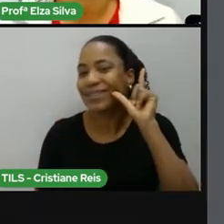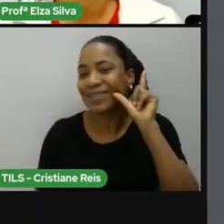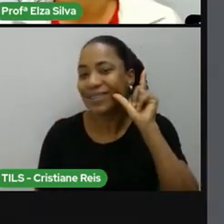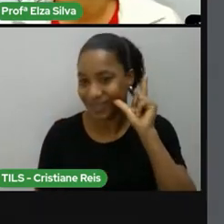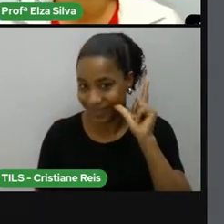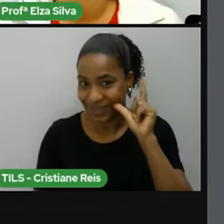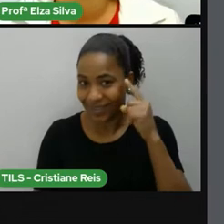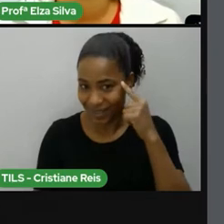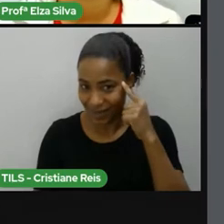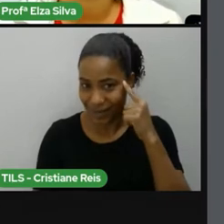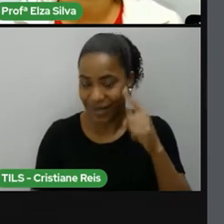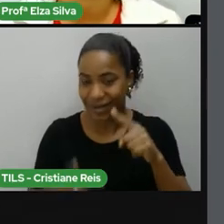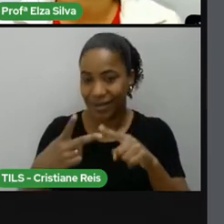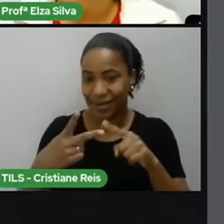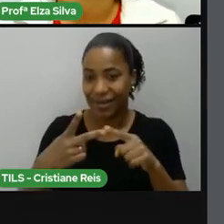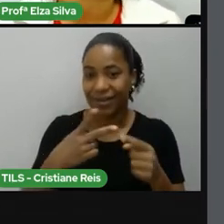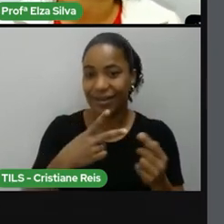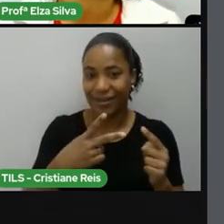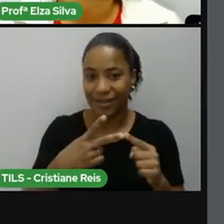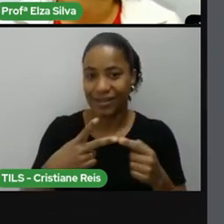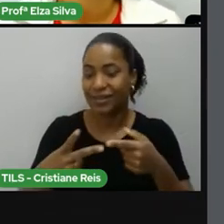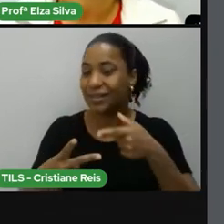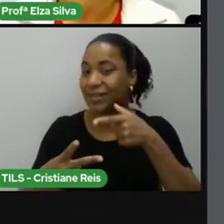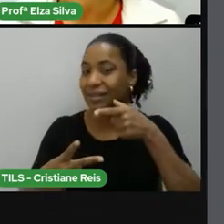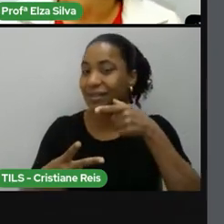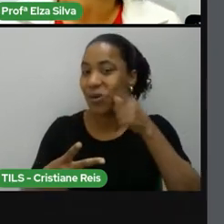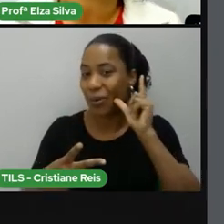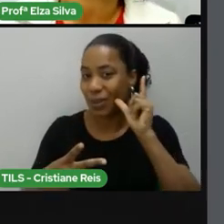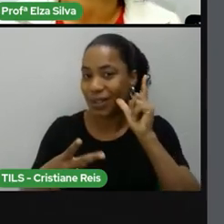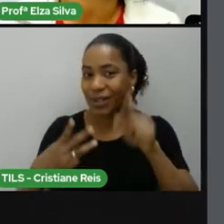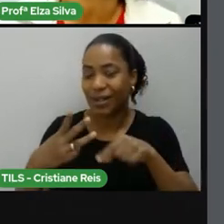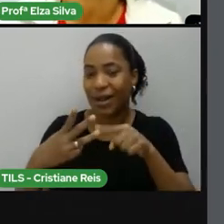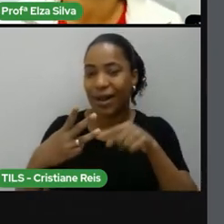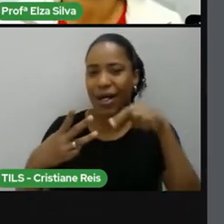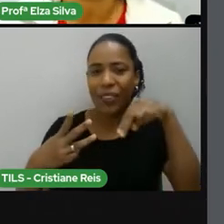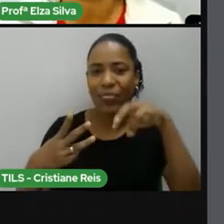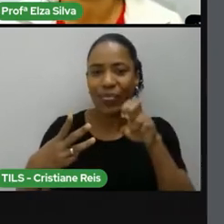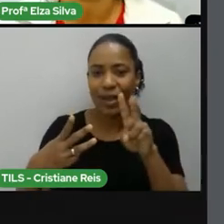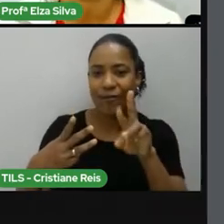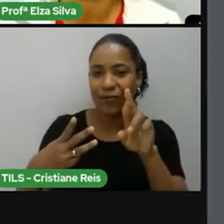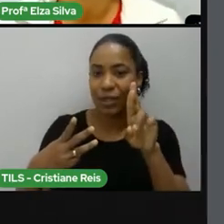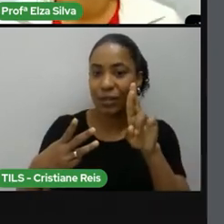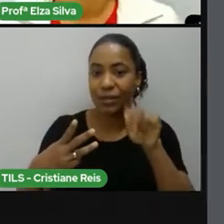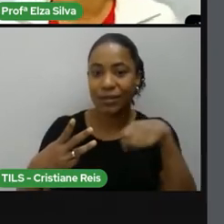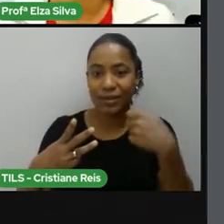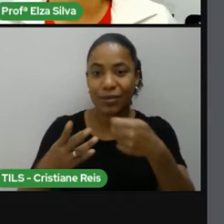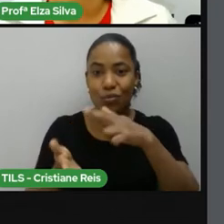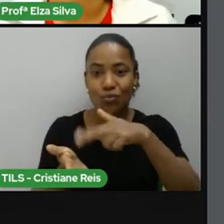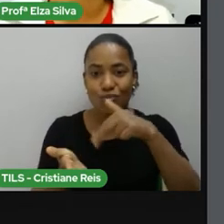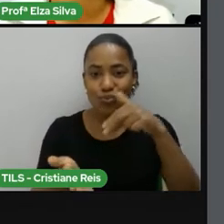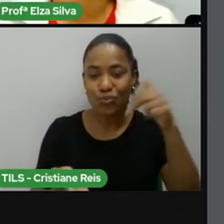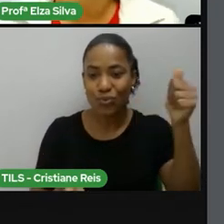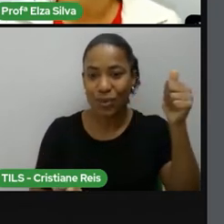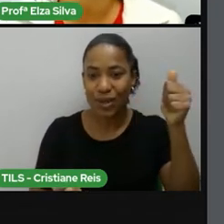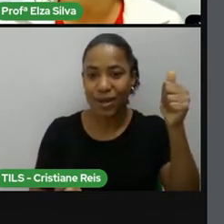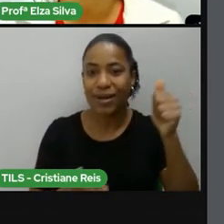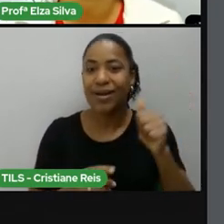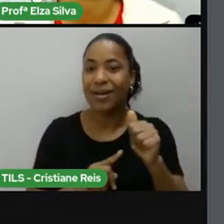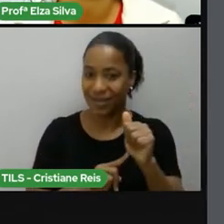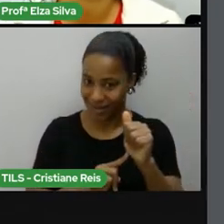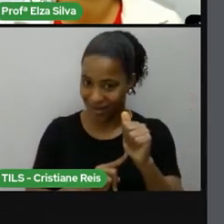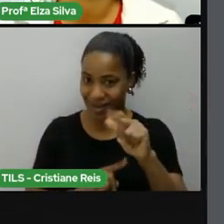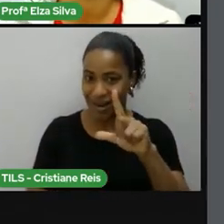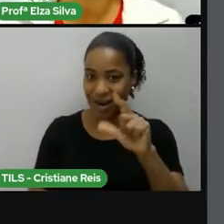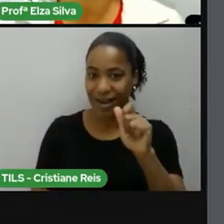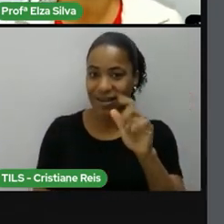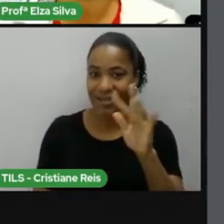ontem, never, nunca, last night, noite passada, before, antes de,